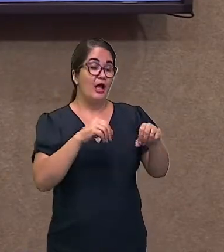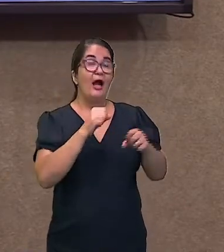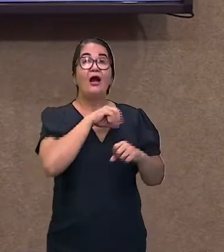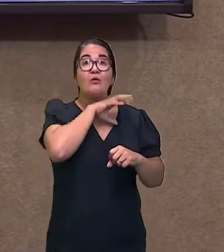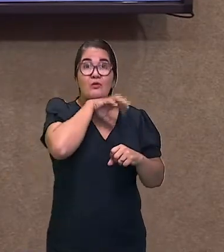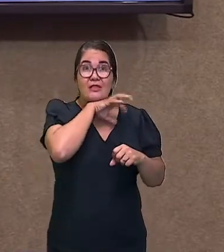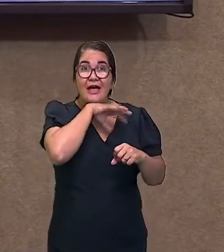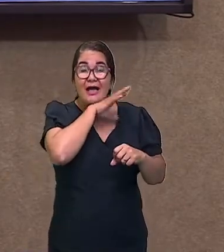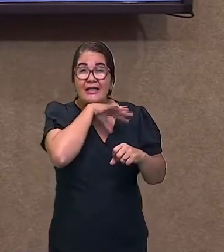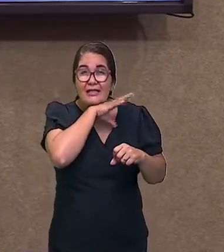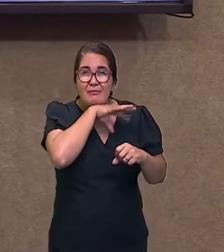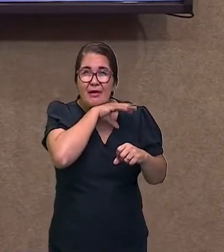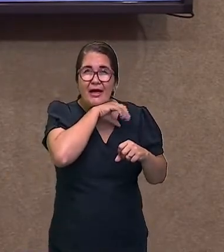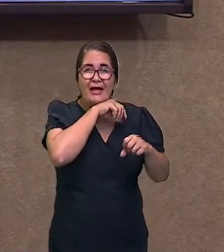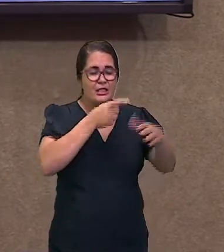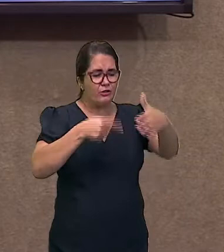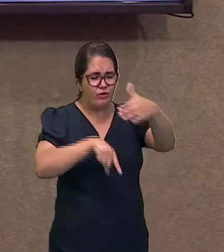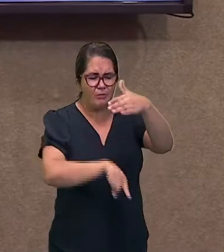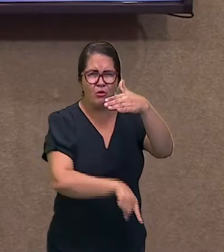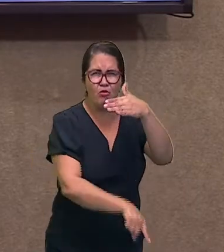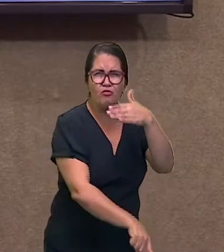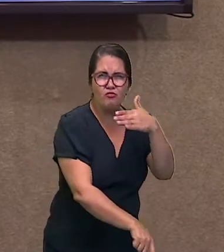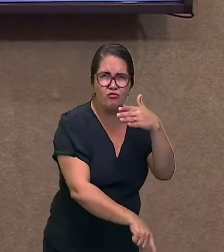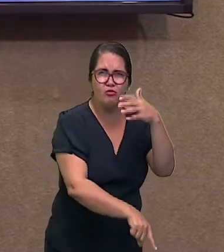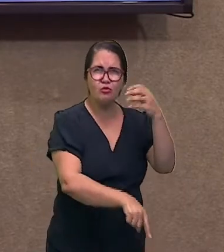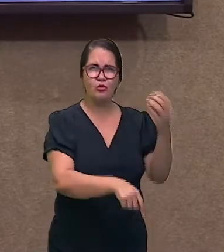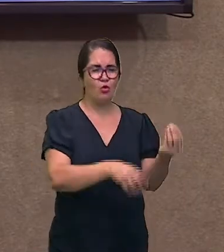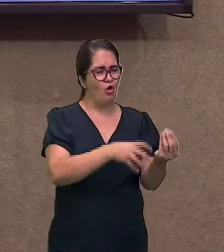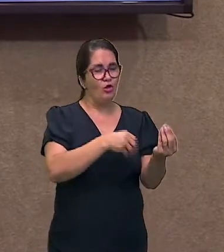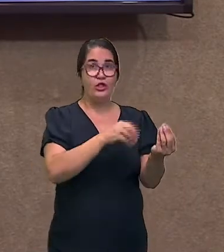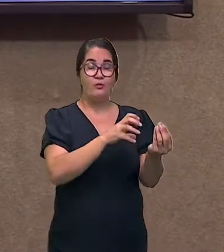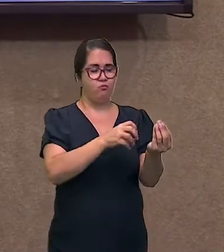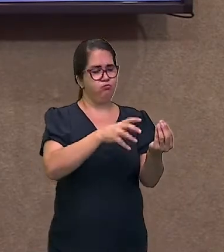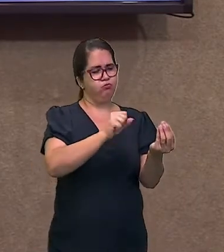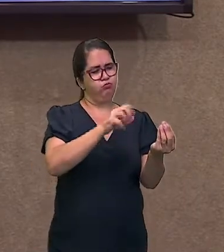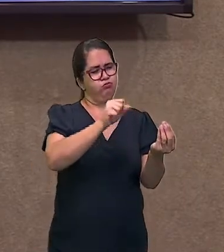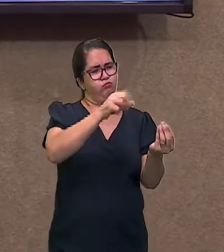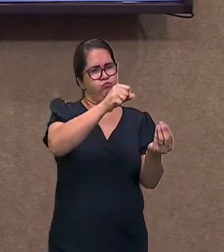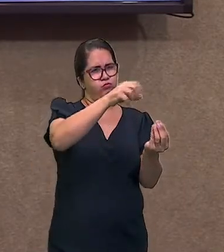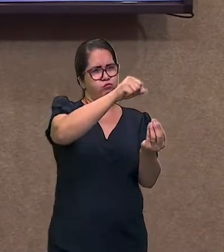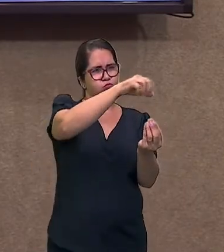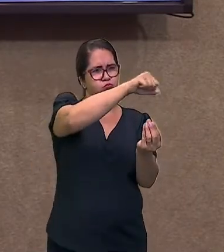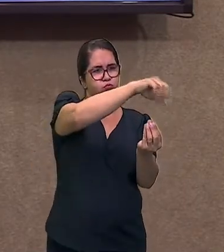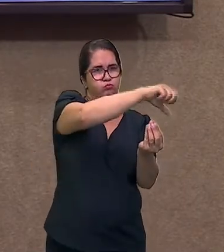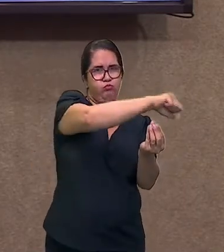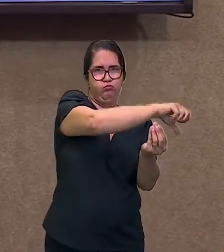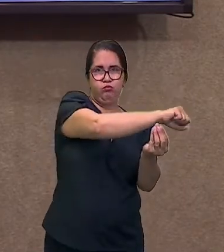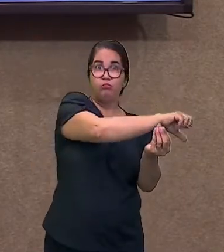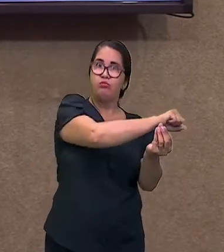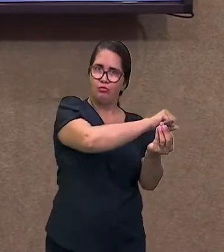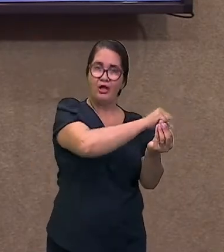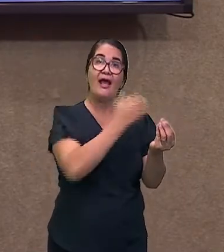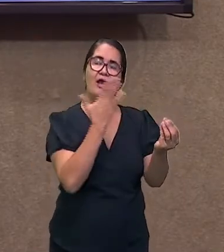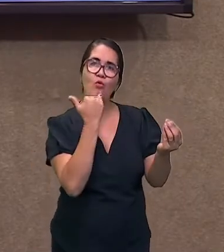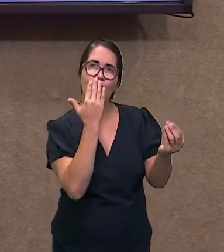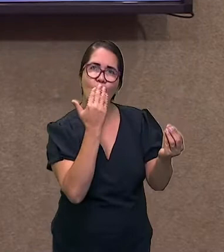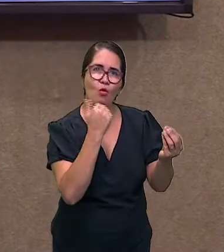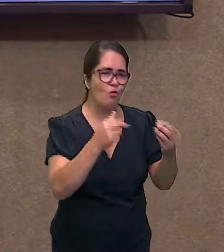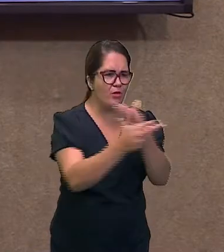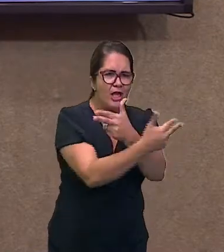pisamos, que são de extrema importância para que este meio interaja.